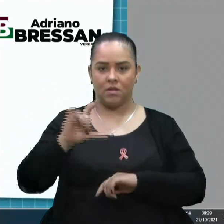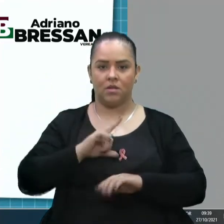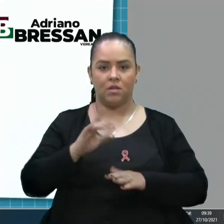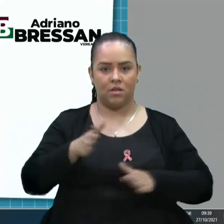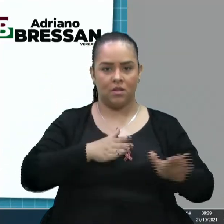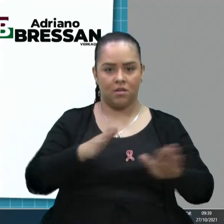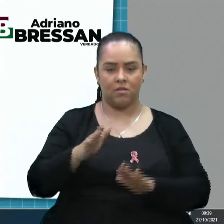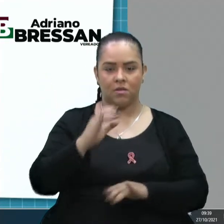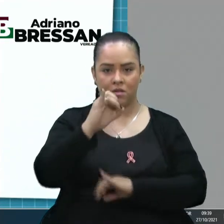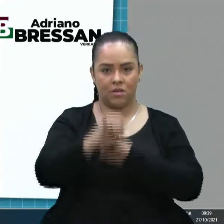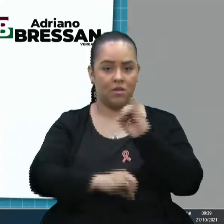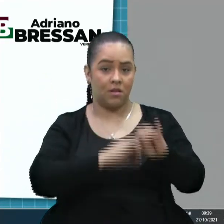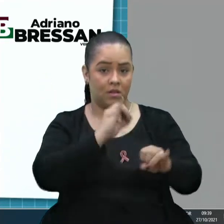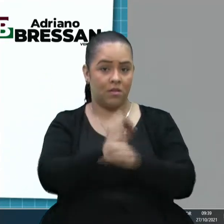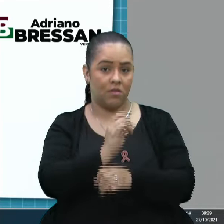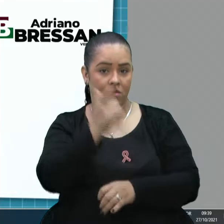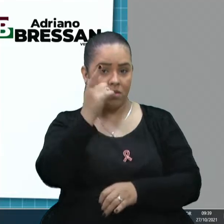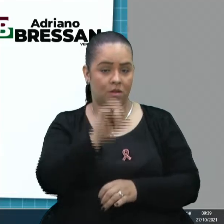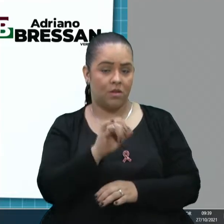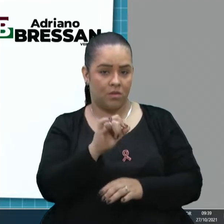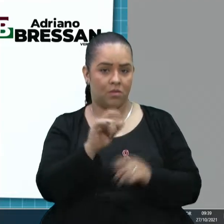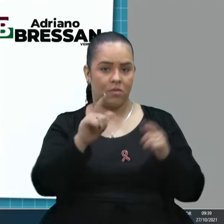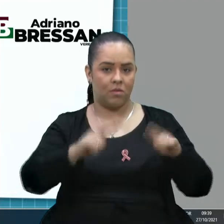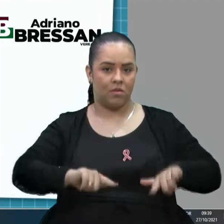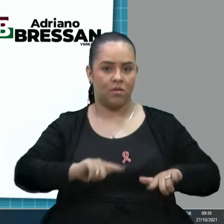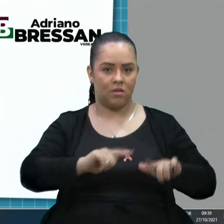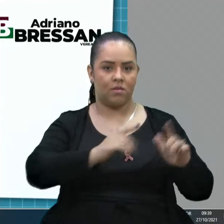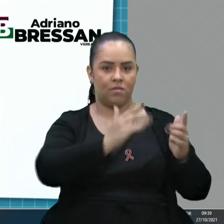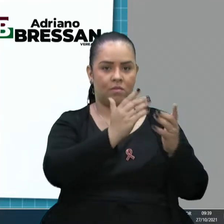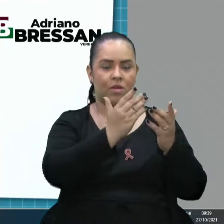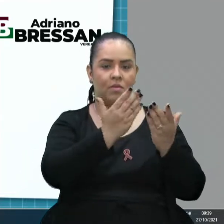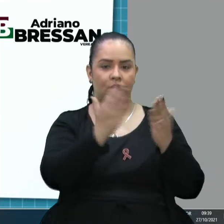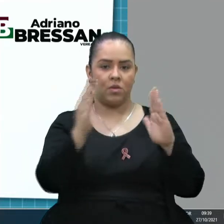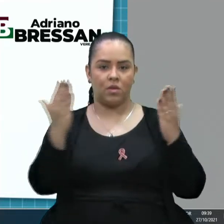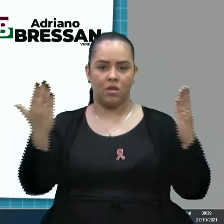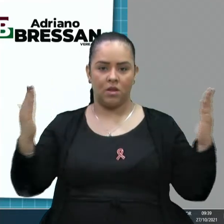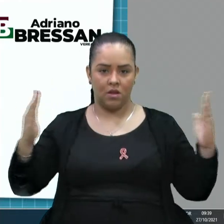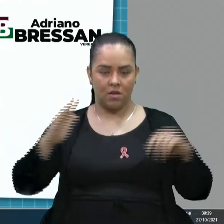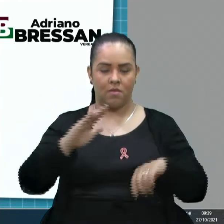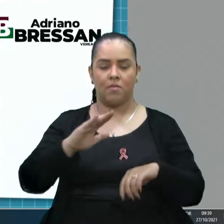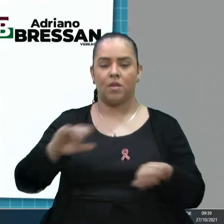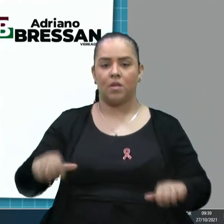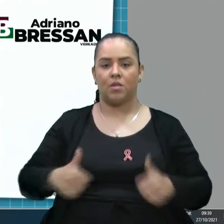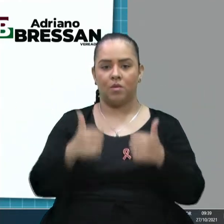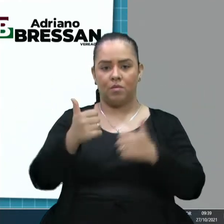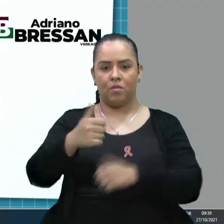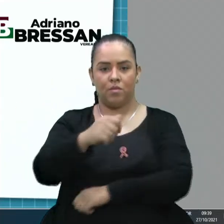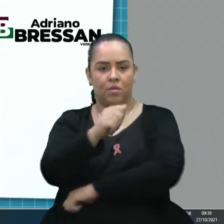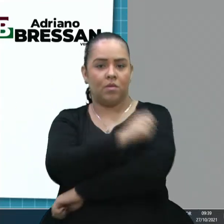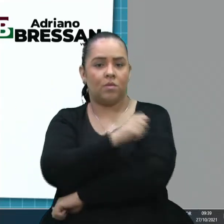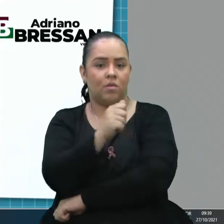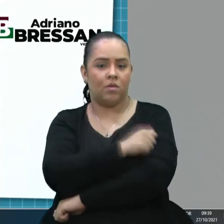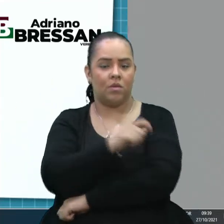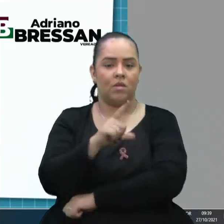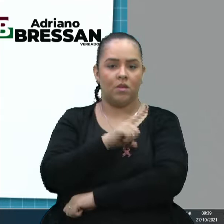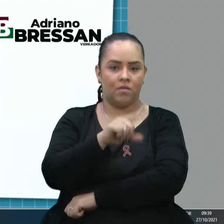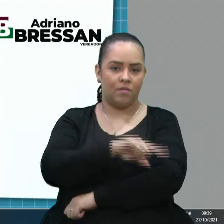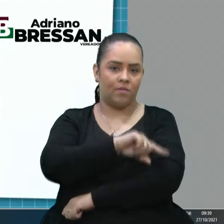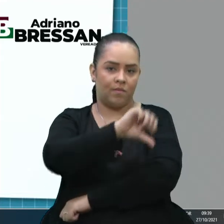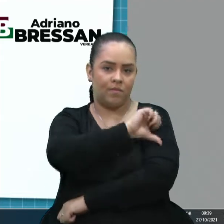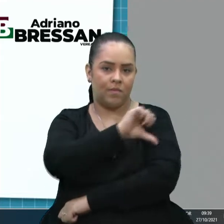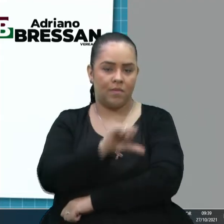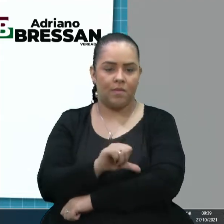internet e tornar as bibliotecas e laboratórios mais atraentes para os alunos. Nos níveis fundamental e médio, um colégio bem